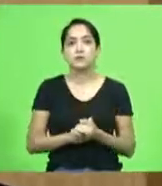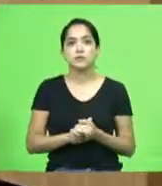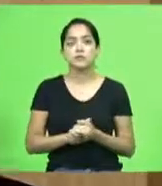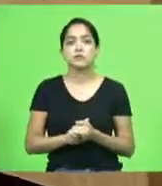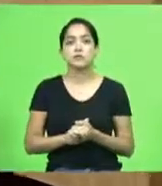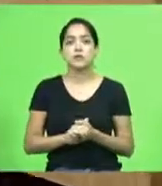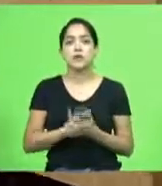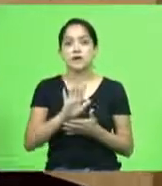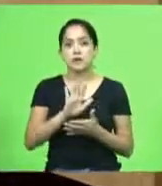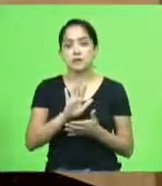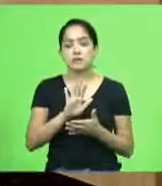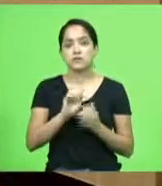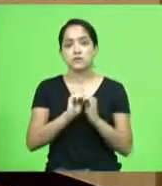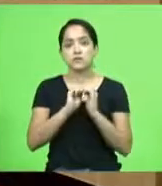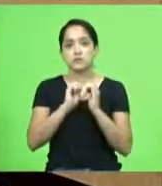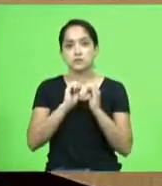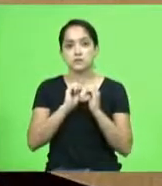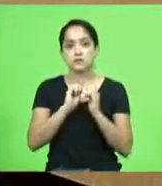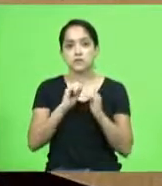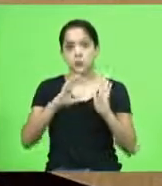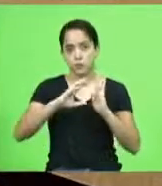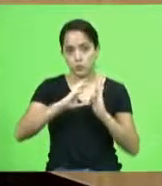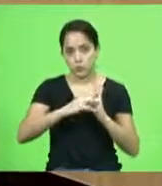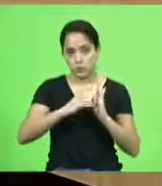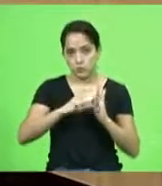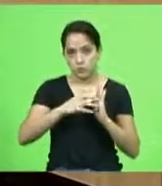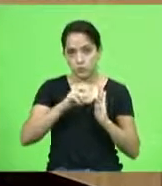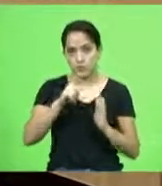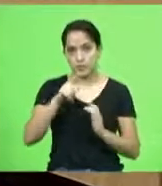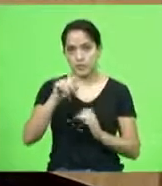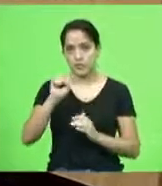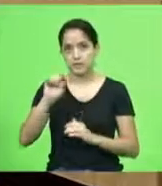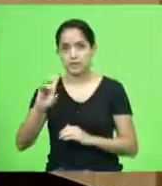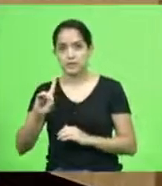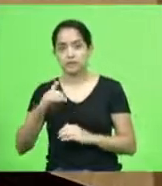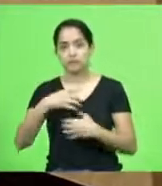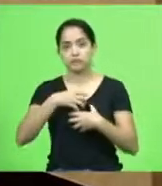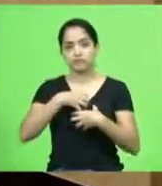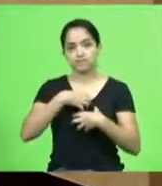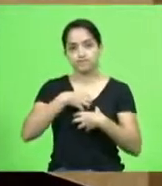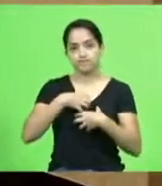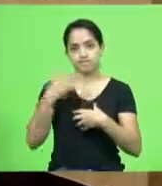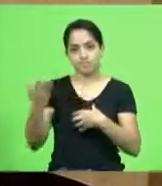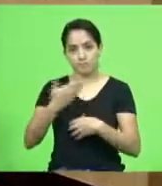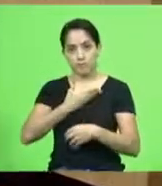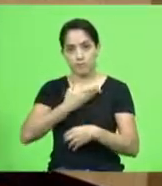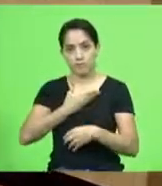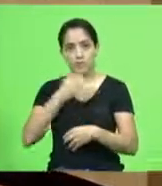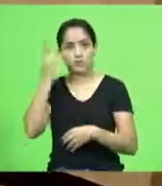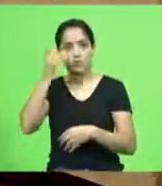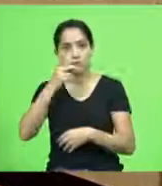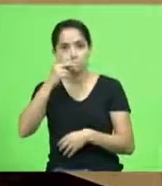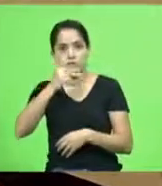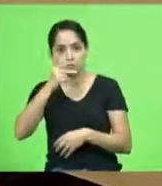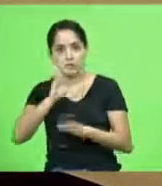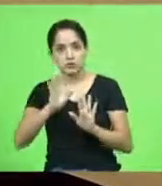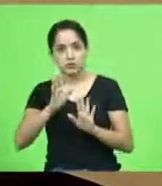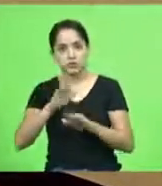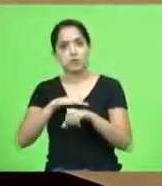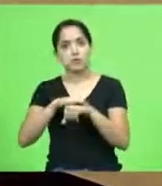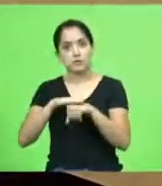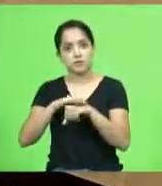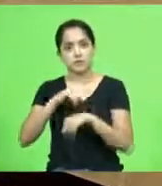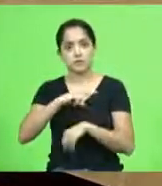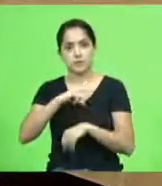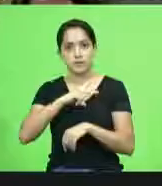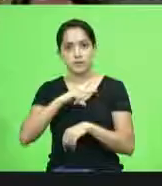só em nome da bancada do PSD externar aí os nossos sentimentos são amigos do deputado já falamos com ele particularmente e